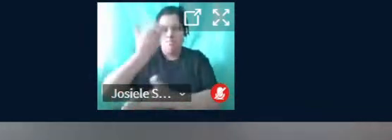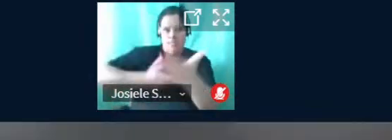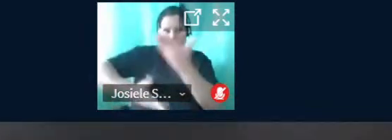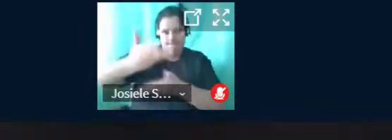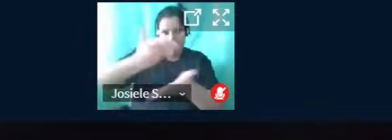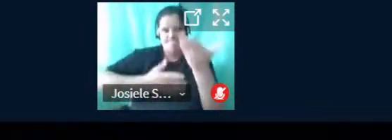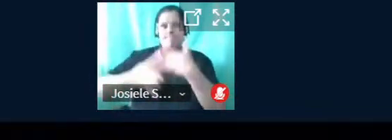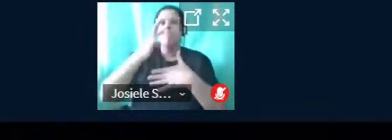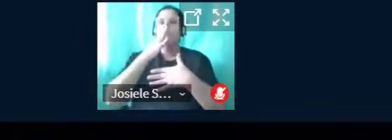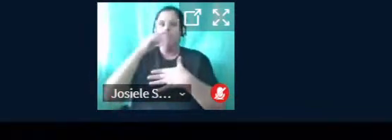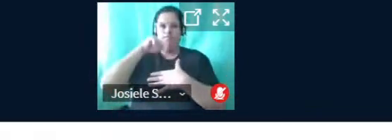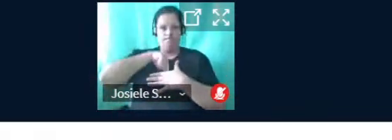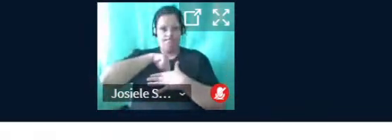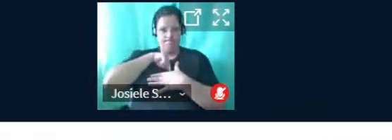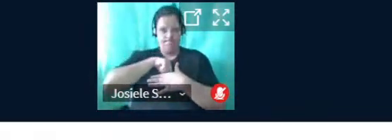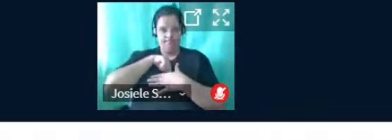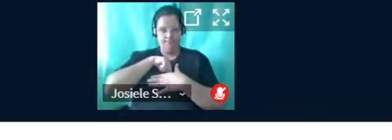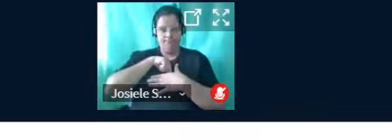conhecimento.